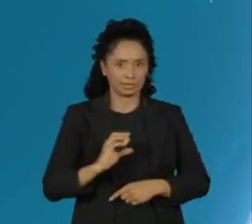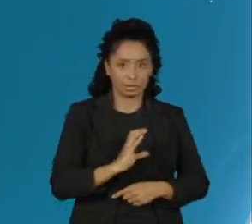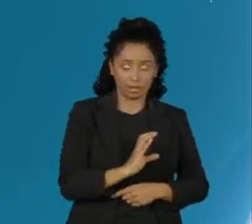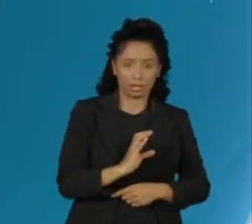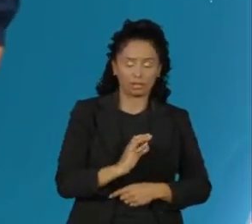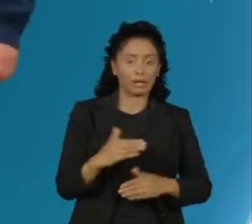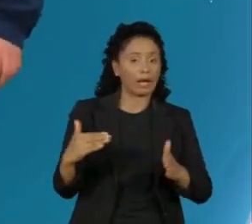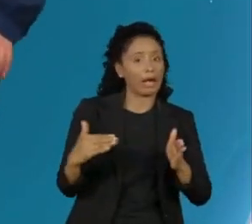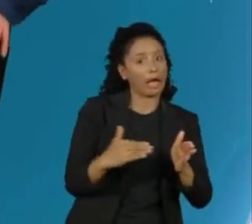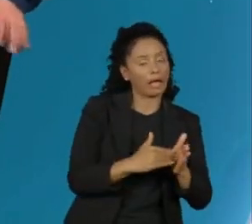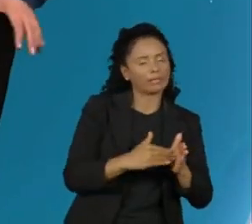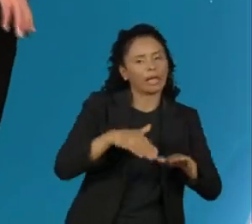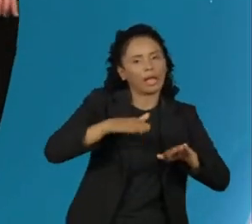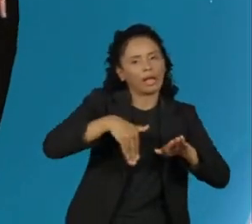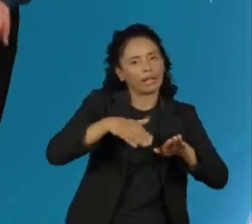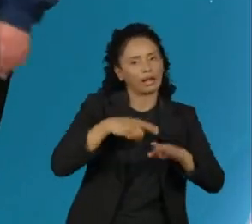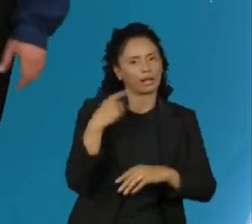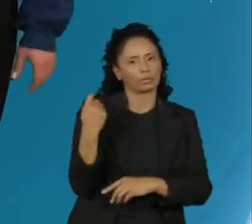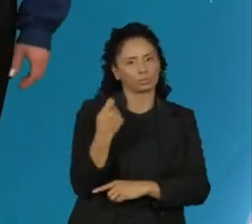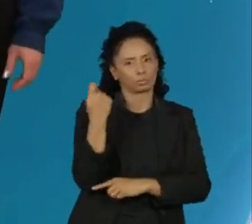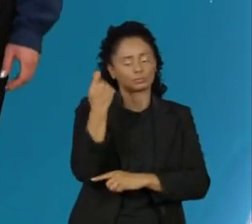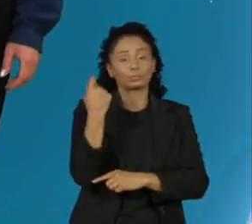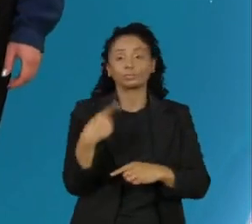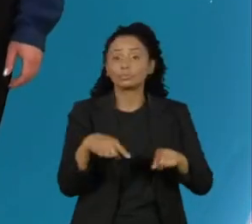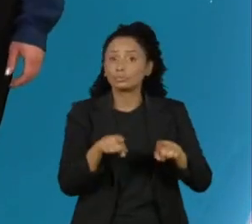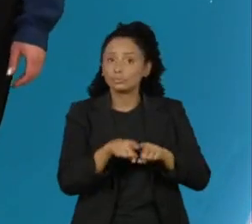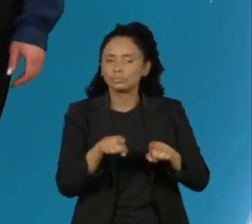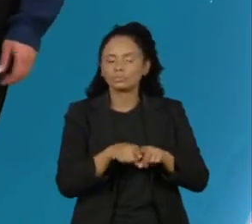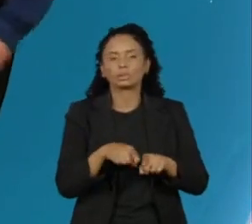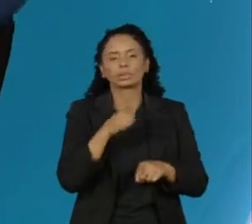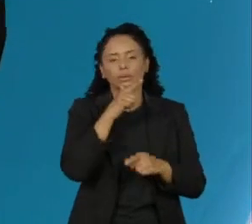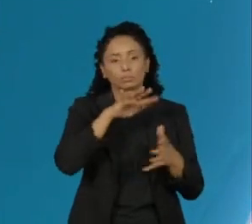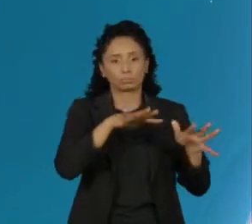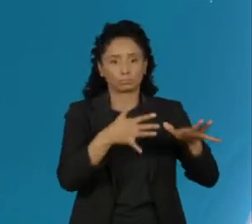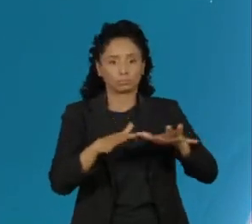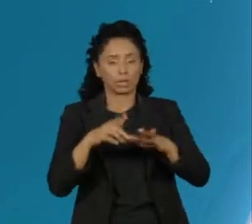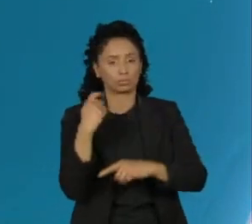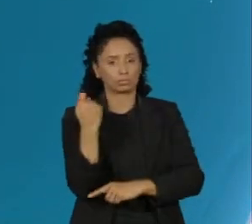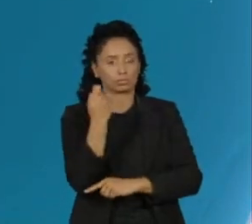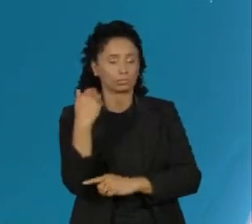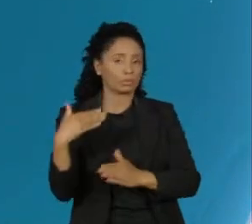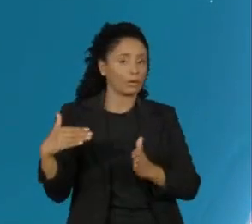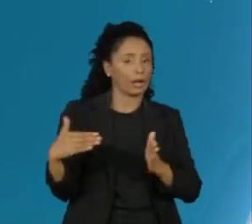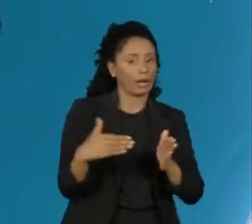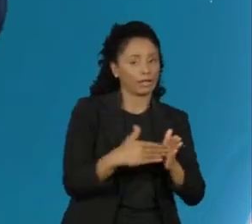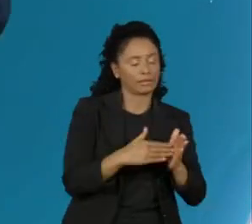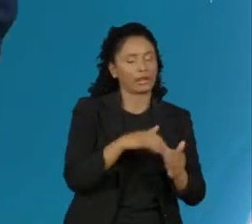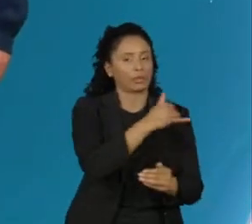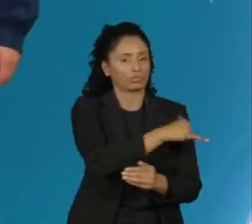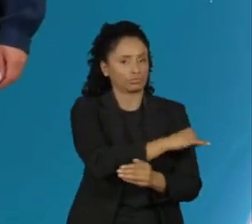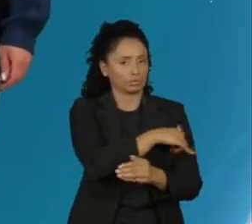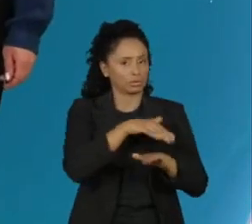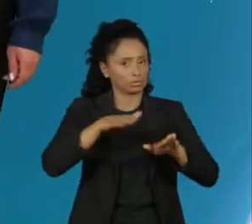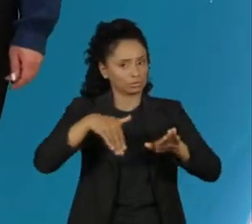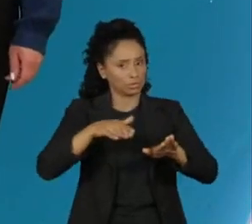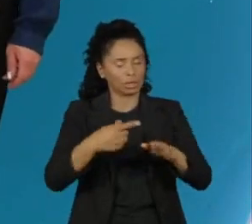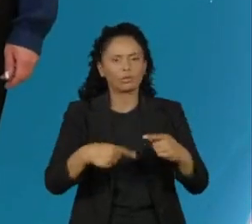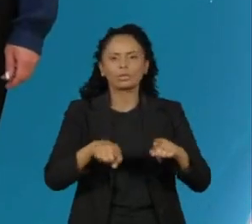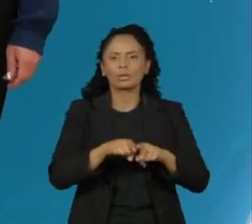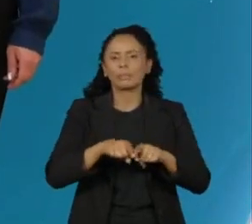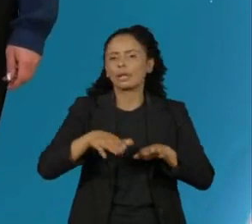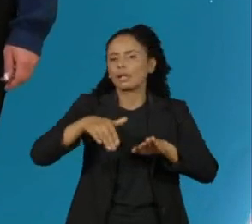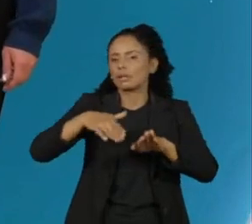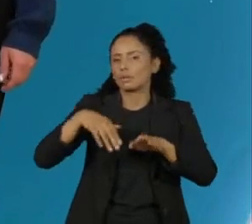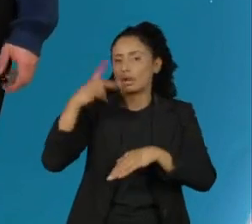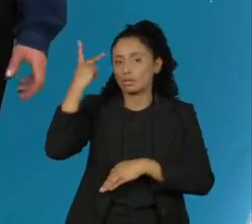e no litoral gaúcho. O mar fica agitado desde o litoral do Rio Grande do Sul até o litoral do Rio de Janeiro. No litoral paulista, a chuva